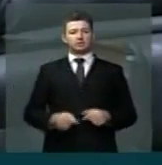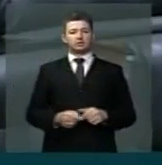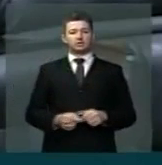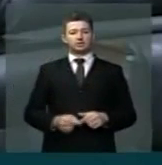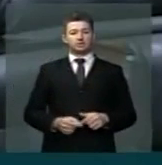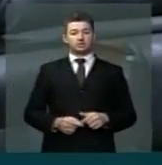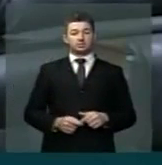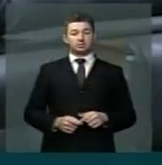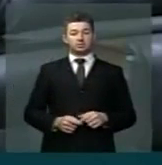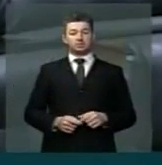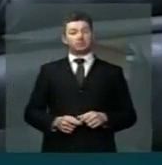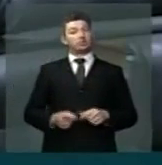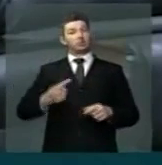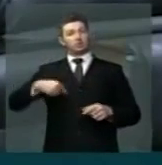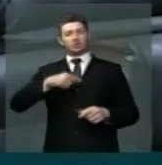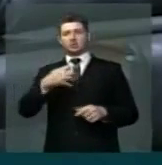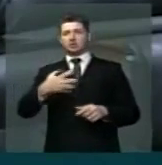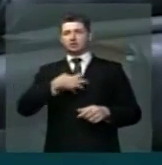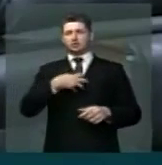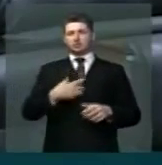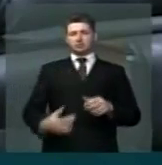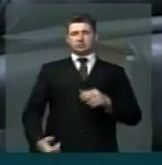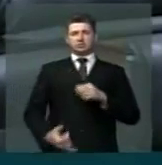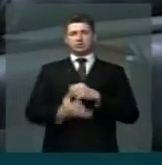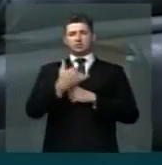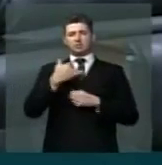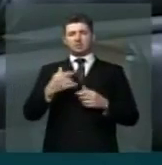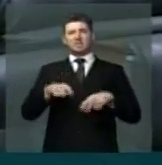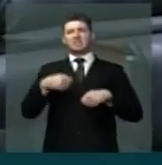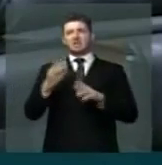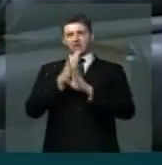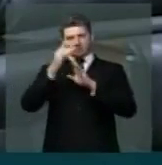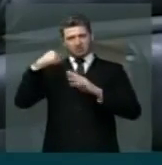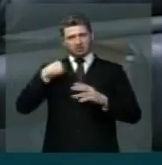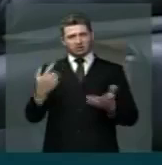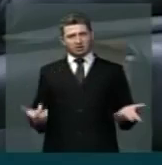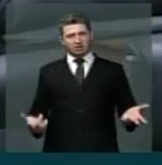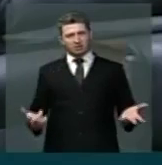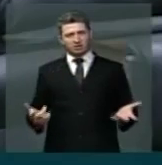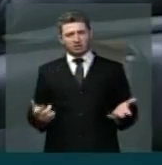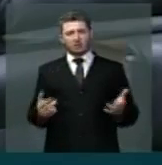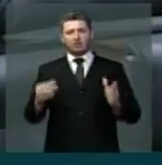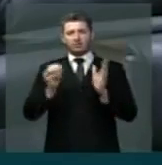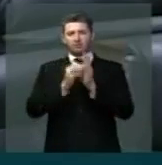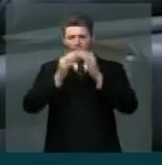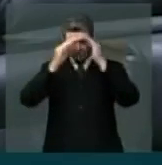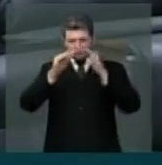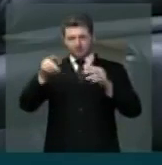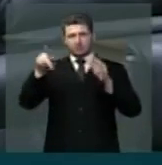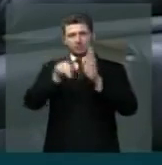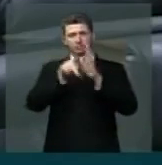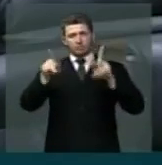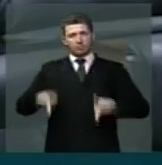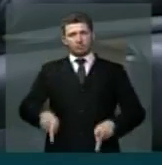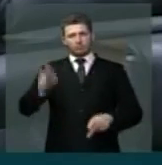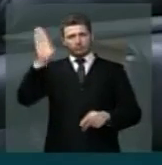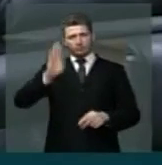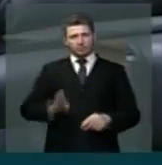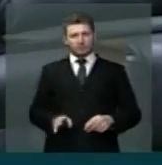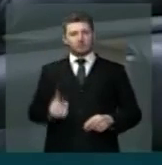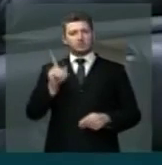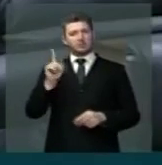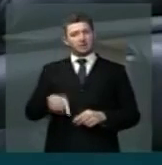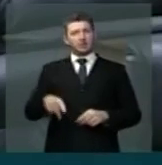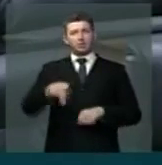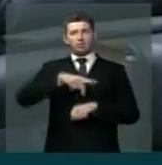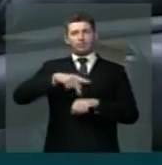agredidos, nos sentimos traídos, pois quem nos espiona e desrespeita a nossa soberania é, surpreendentemente, uma